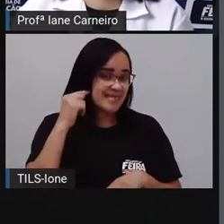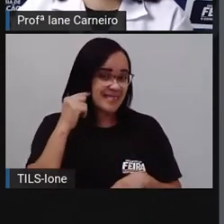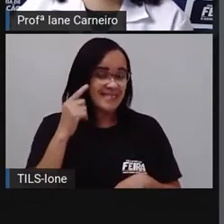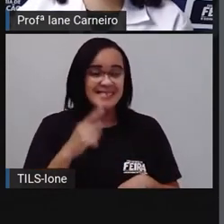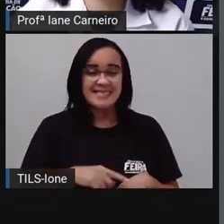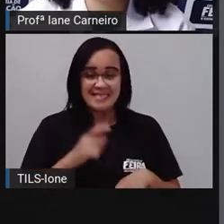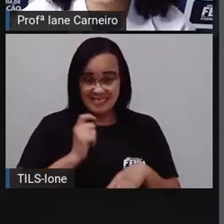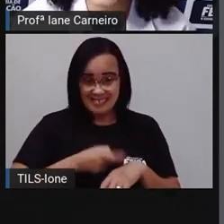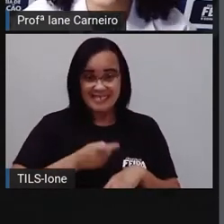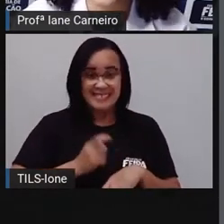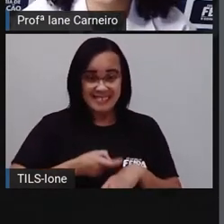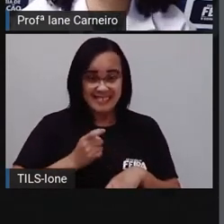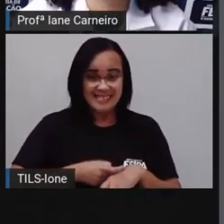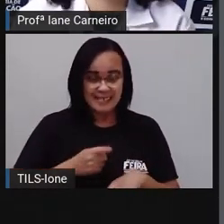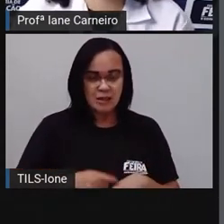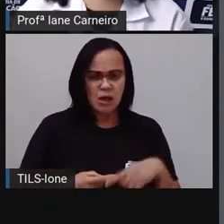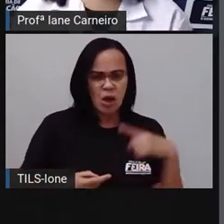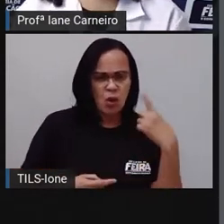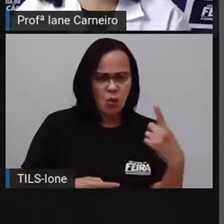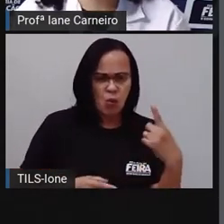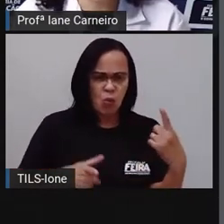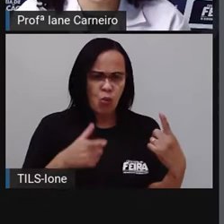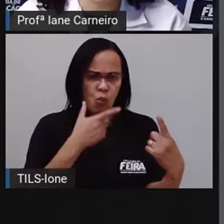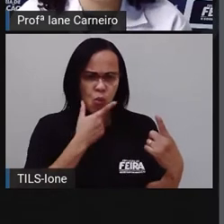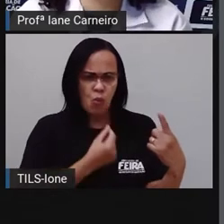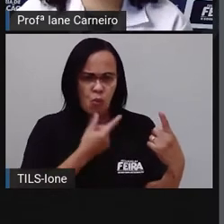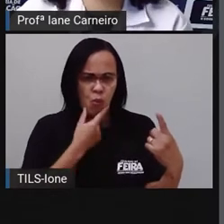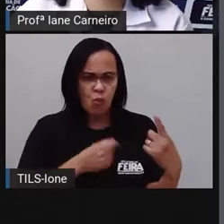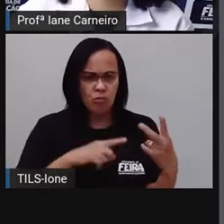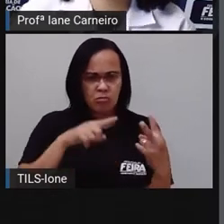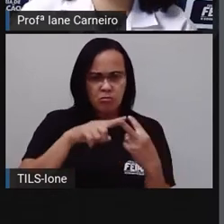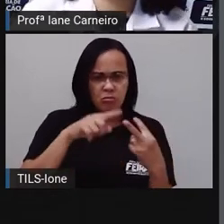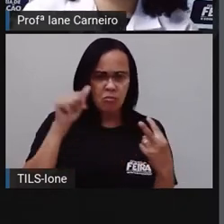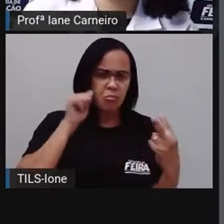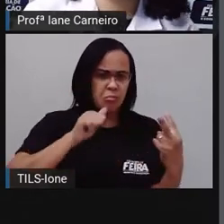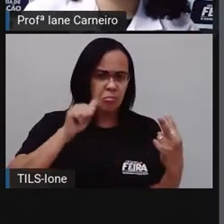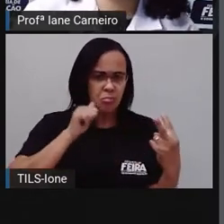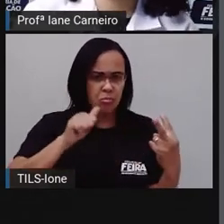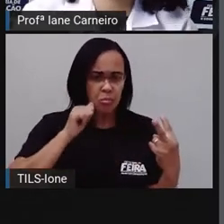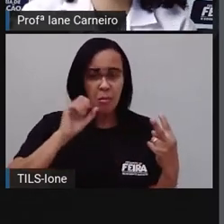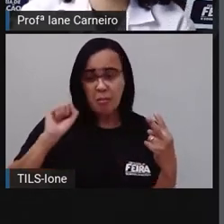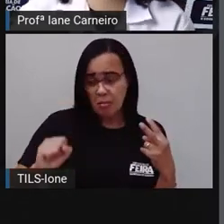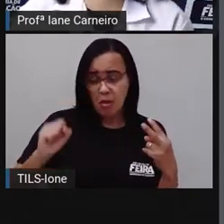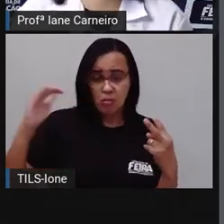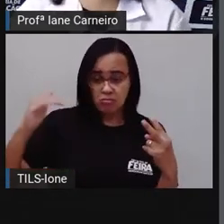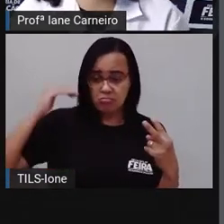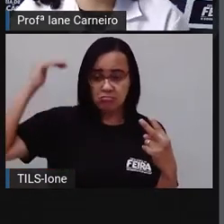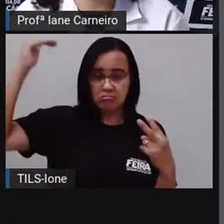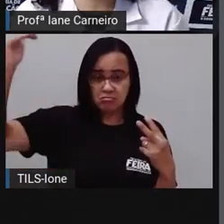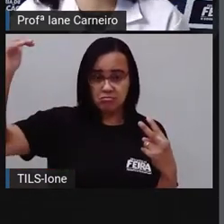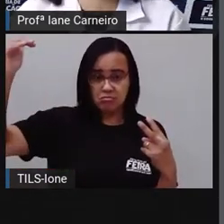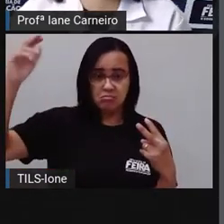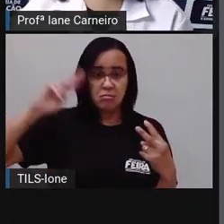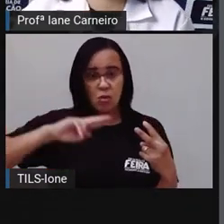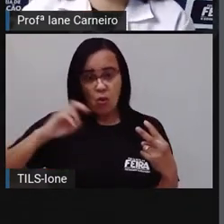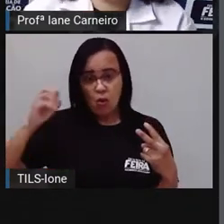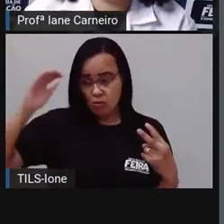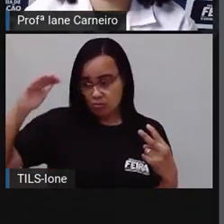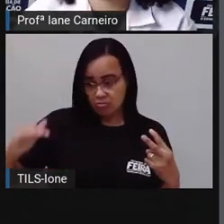Um é menino, outro é menina. Pode ser grande ou pequenina.